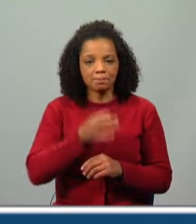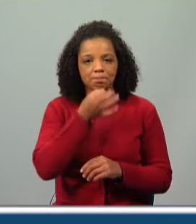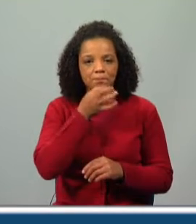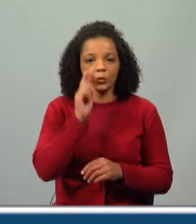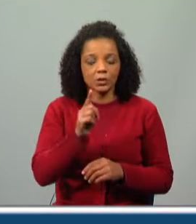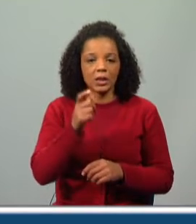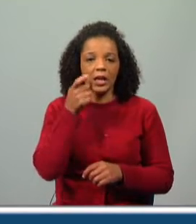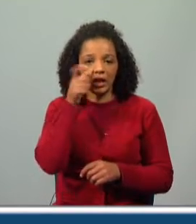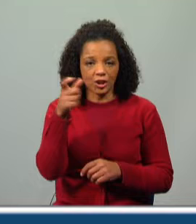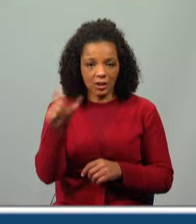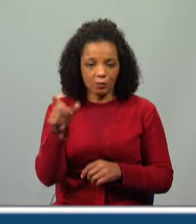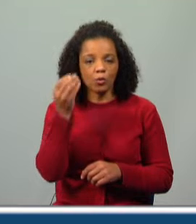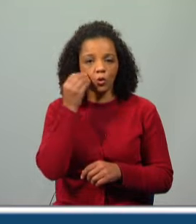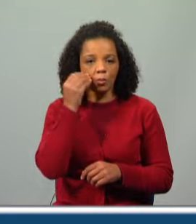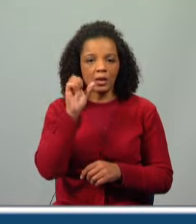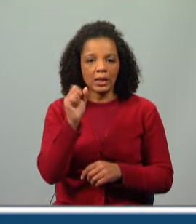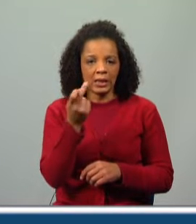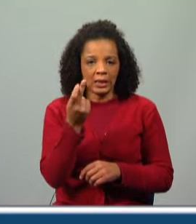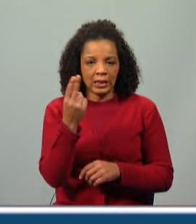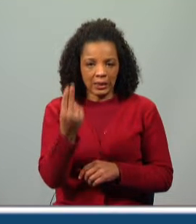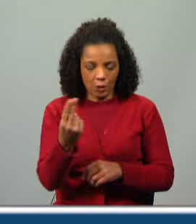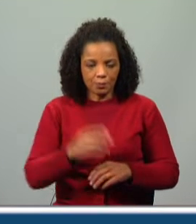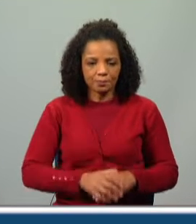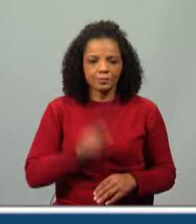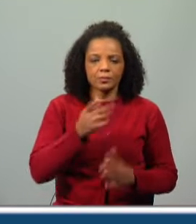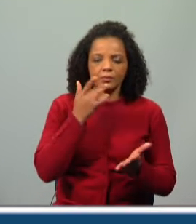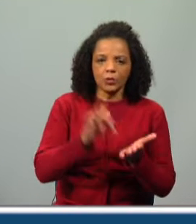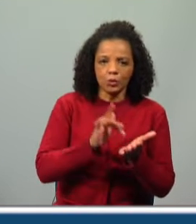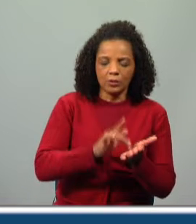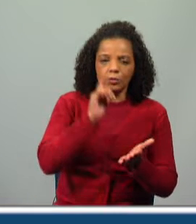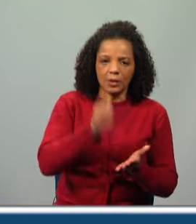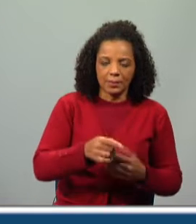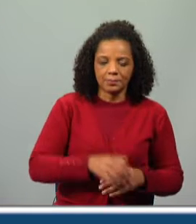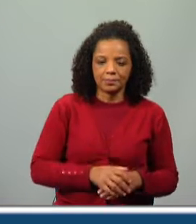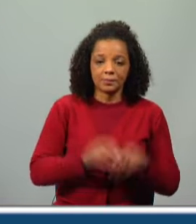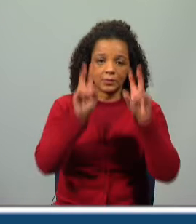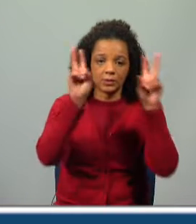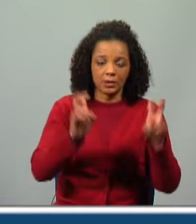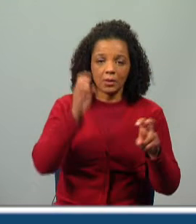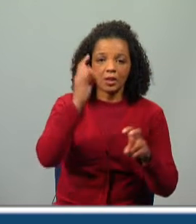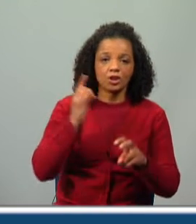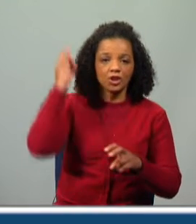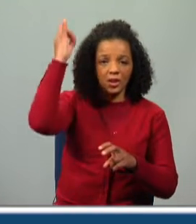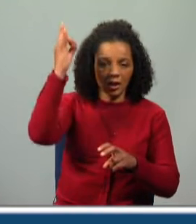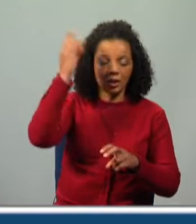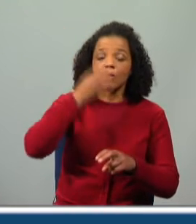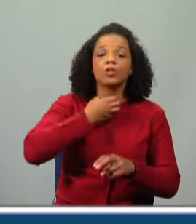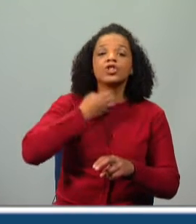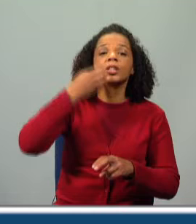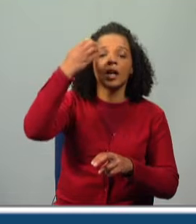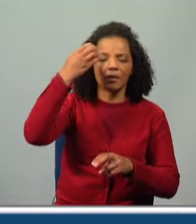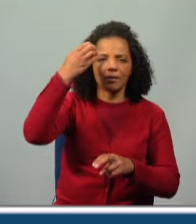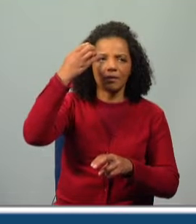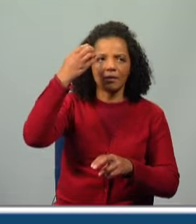dos adjetivos. Então, a obra que vamos trabalhar chama-se A girafa que comia estrelas. Vamos ler e fazer um